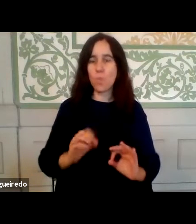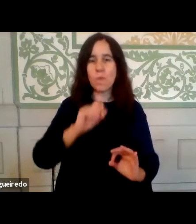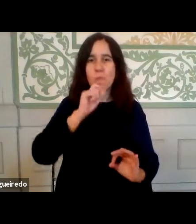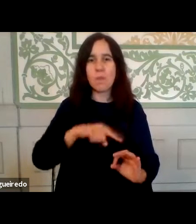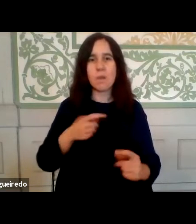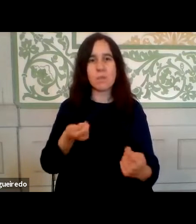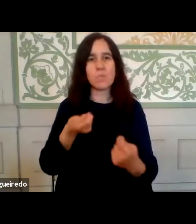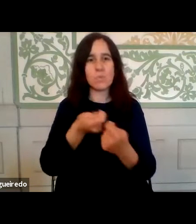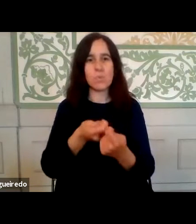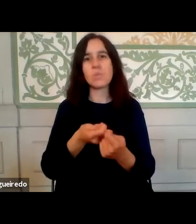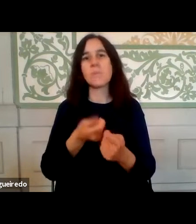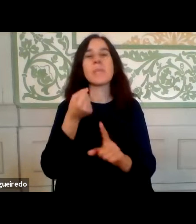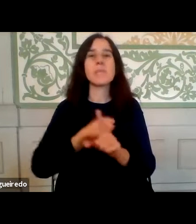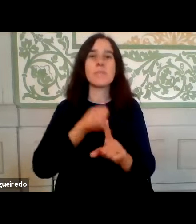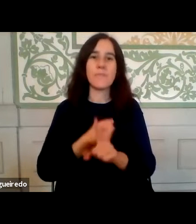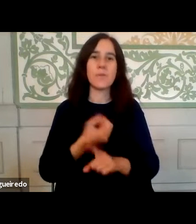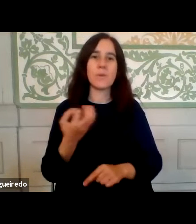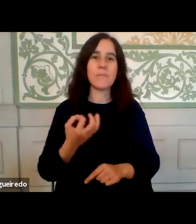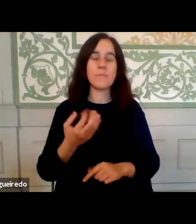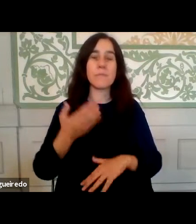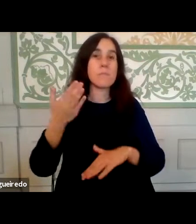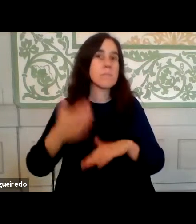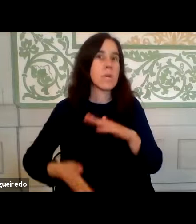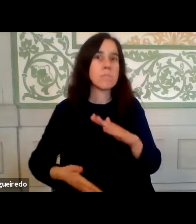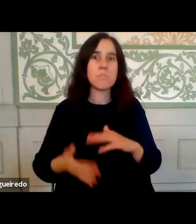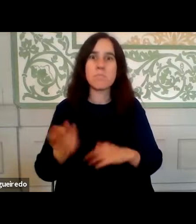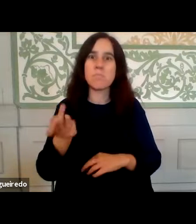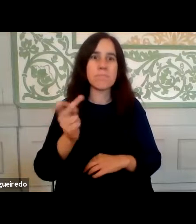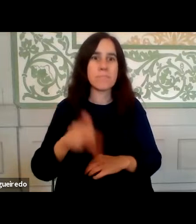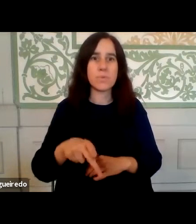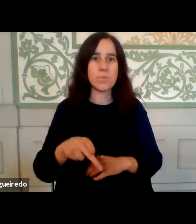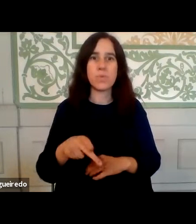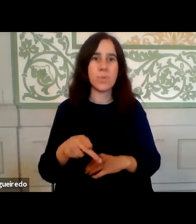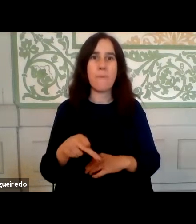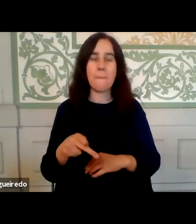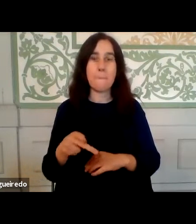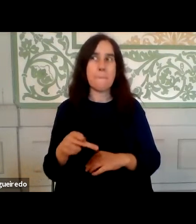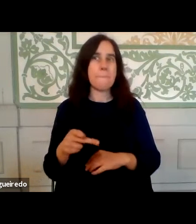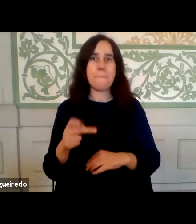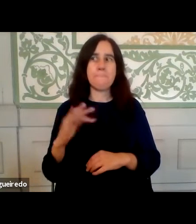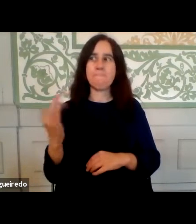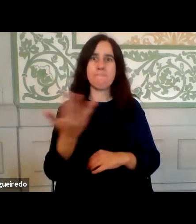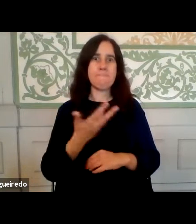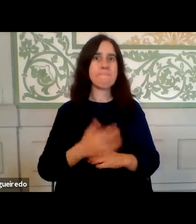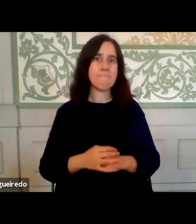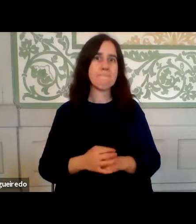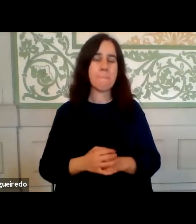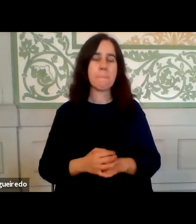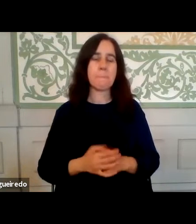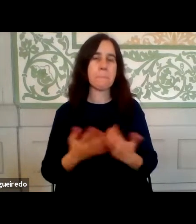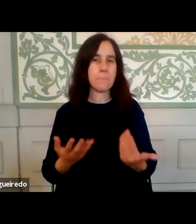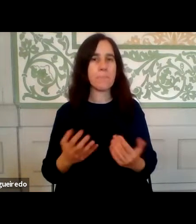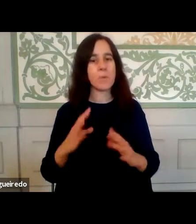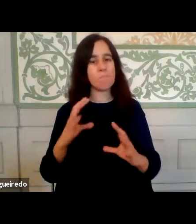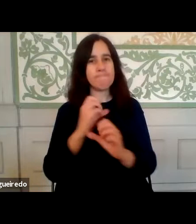responder a um desafio que de repente surgiu no meio de nós. E, portanto, termino